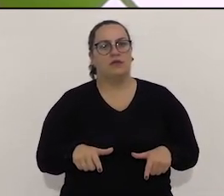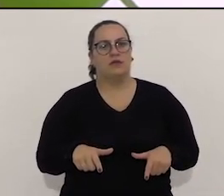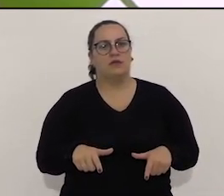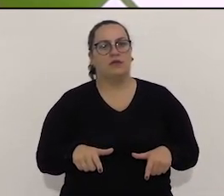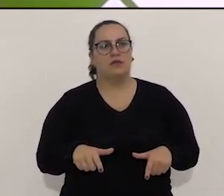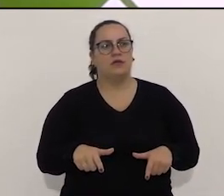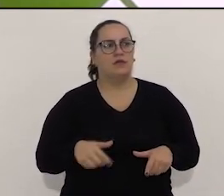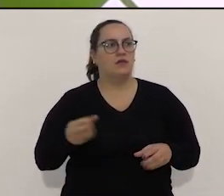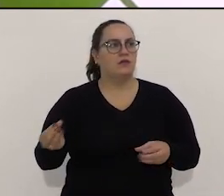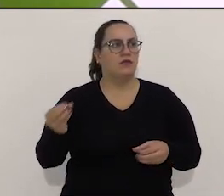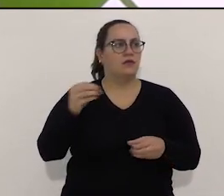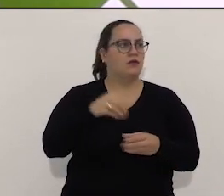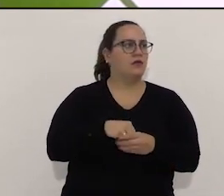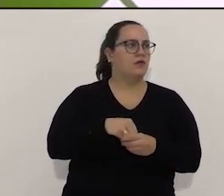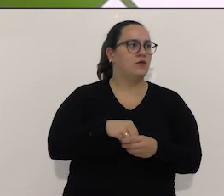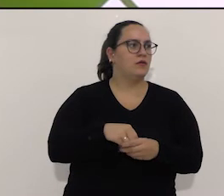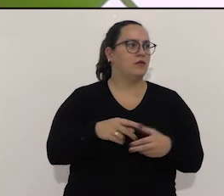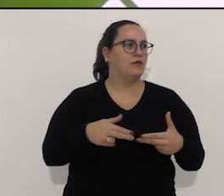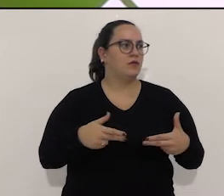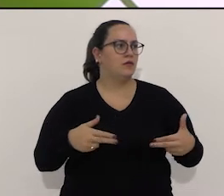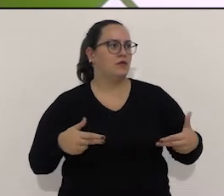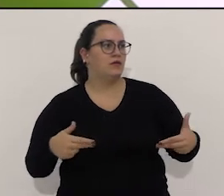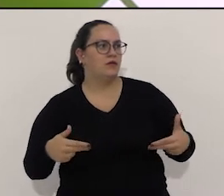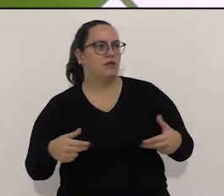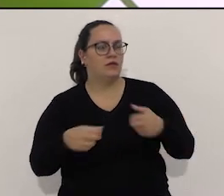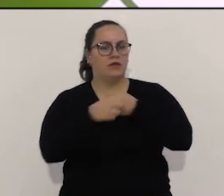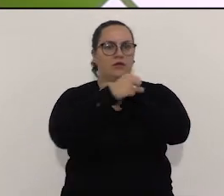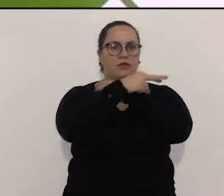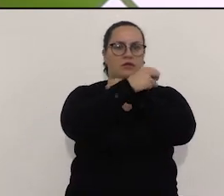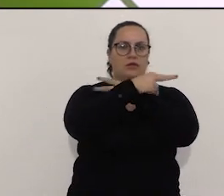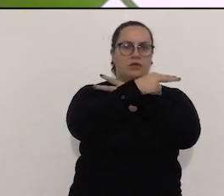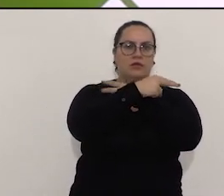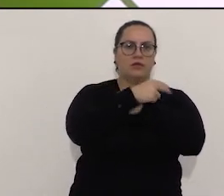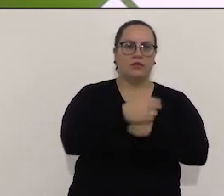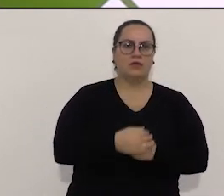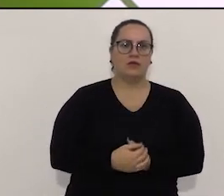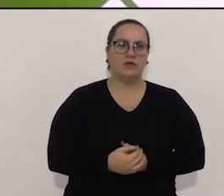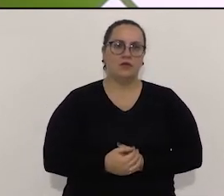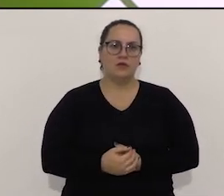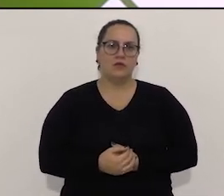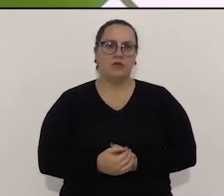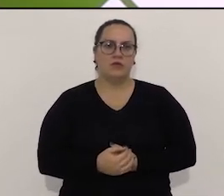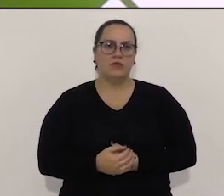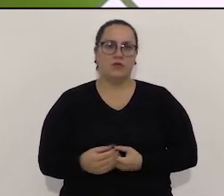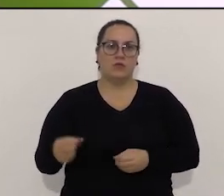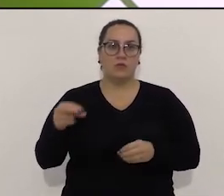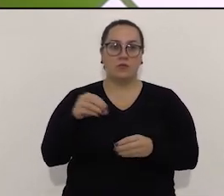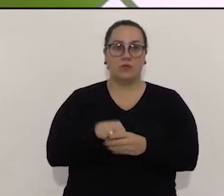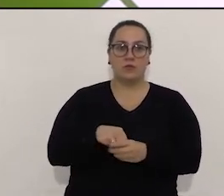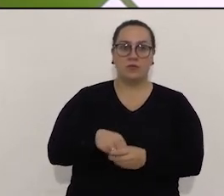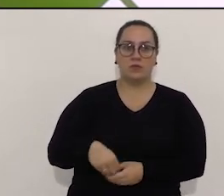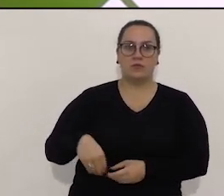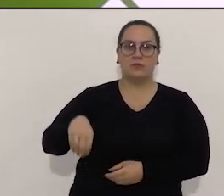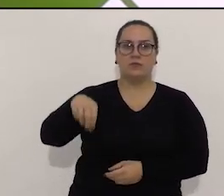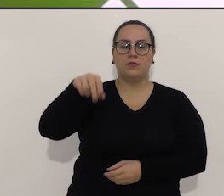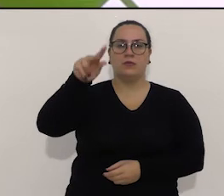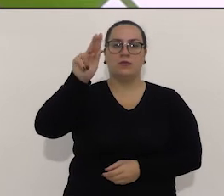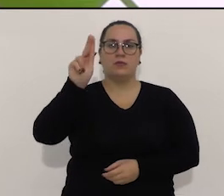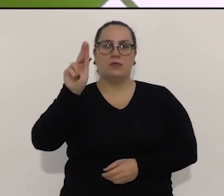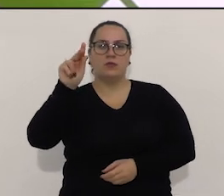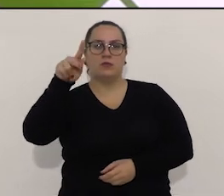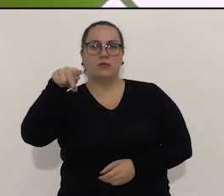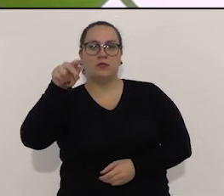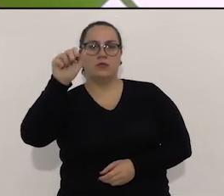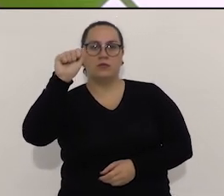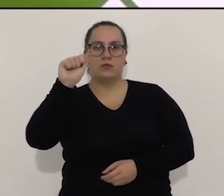partido que mais trouxemos investimento para a Avaré. Se a gente pegar, por exemplo, os recursos que a gente trouxe para a UPA, para o SAMU, que não